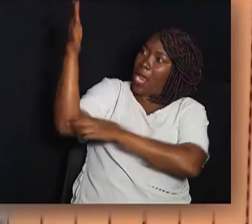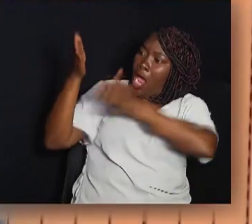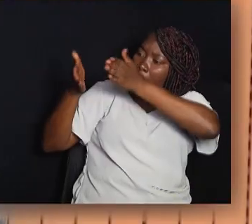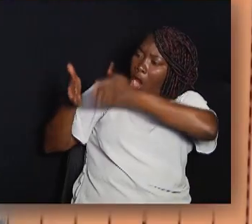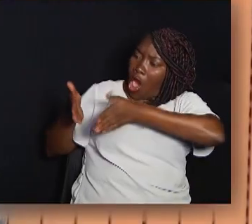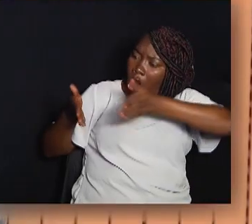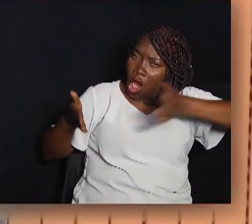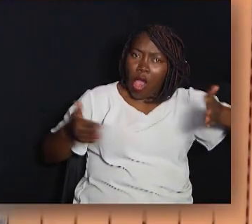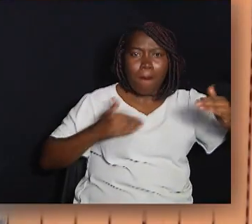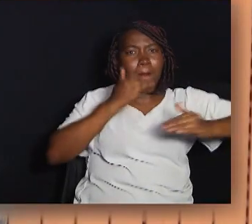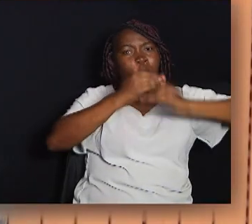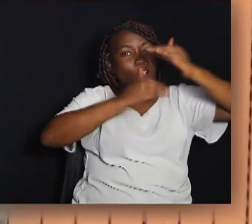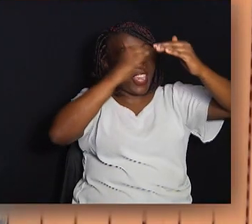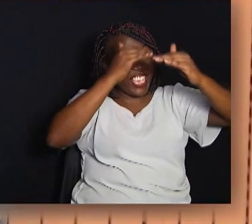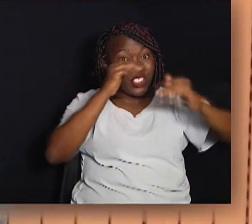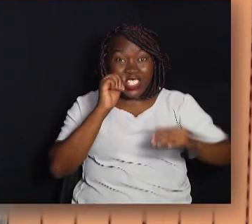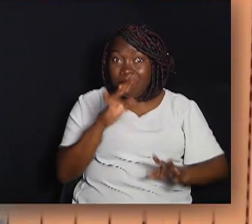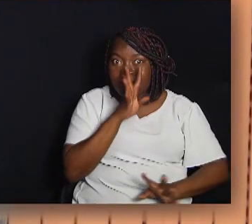ordem não há progresso